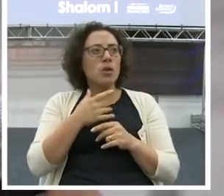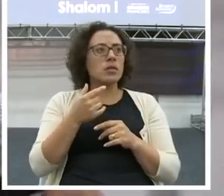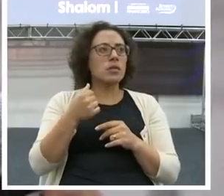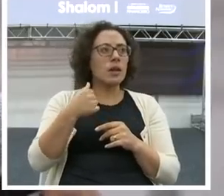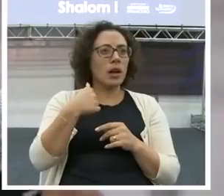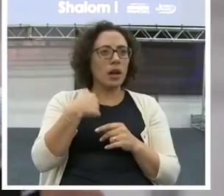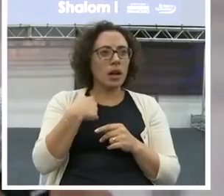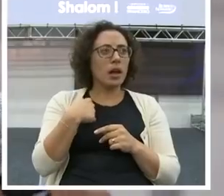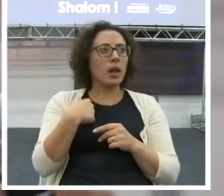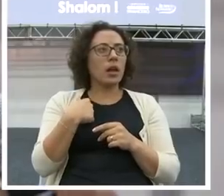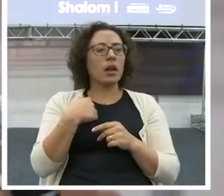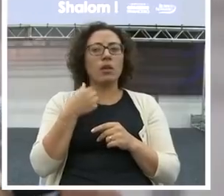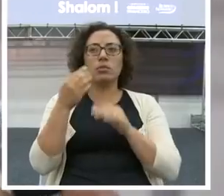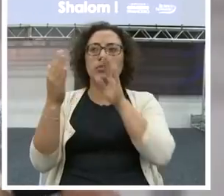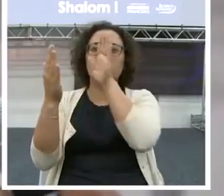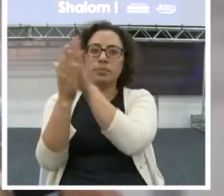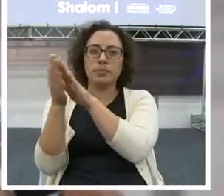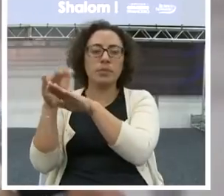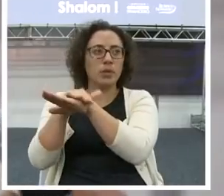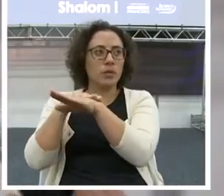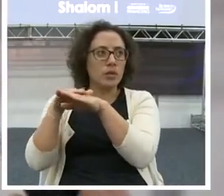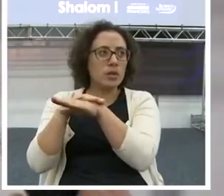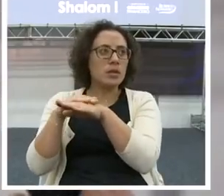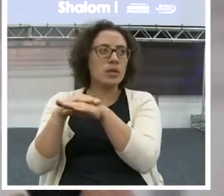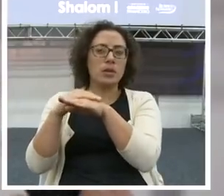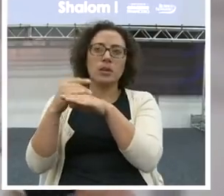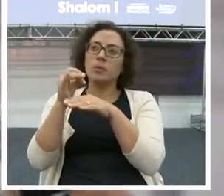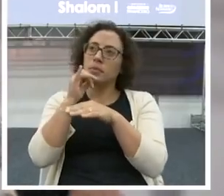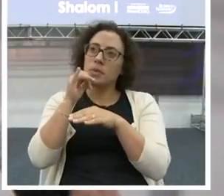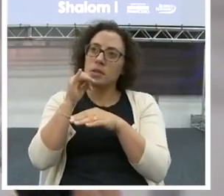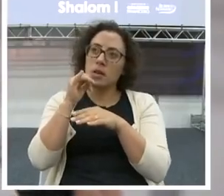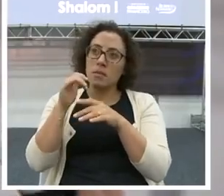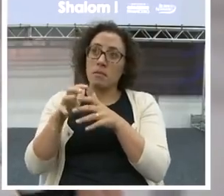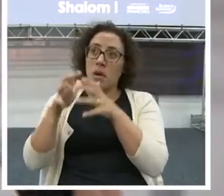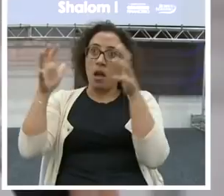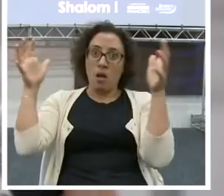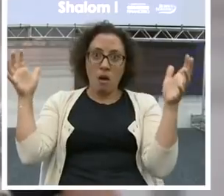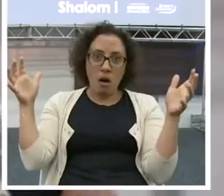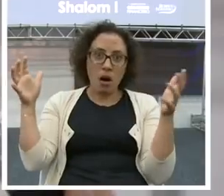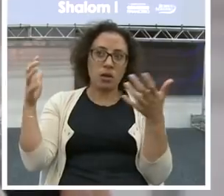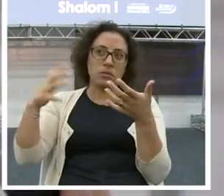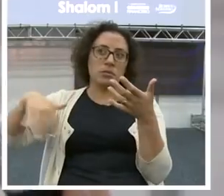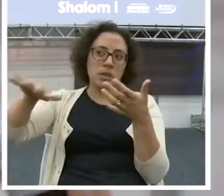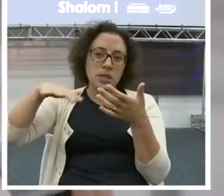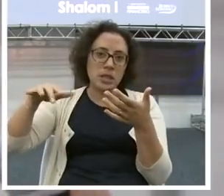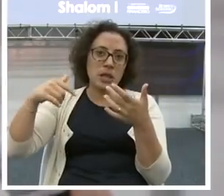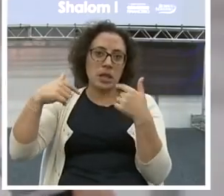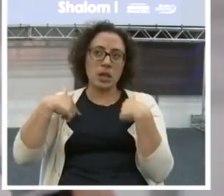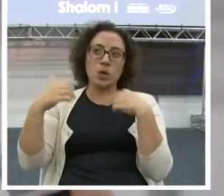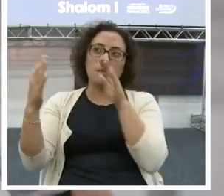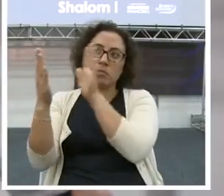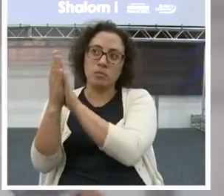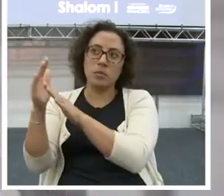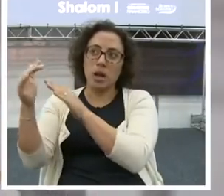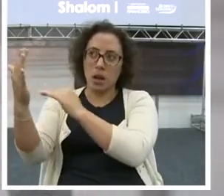pessoa que trabalha com o mesmo setor que eu, seja mais grande do que eu, para poder evoluir meu negócio?